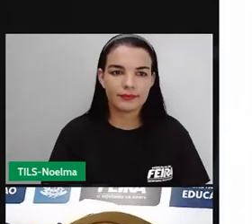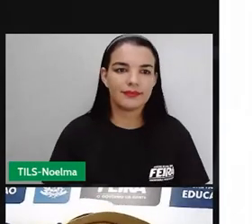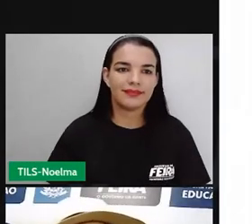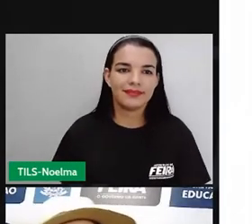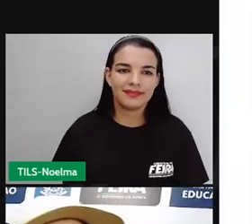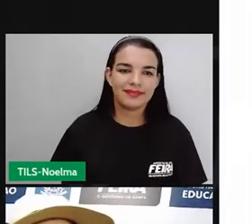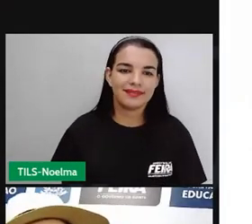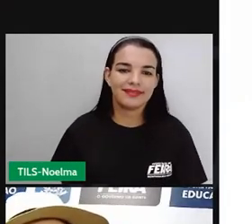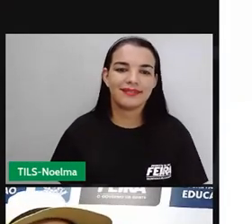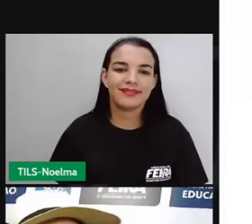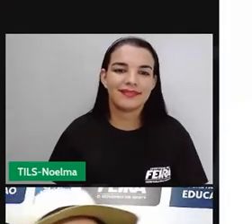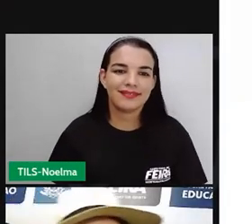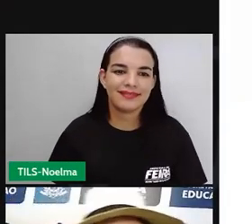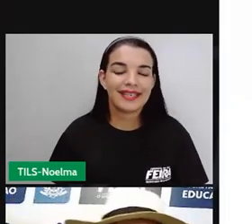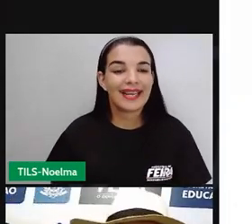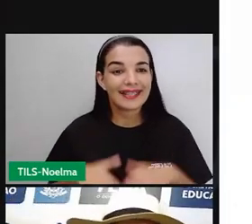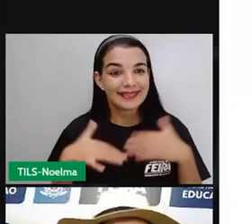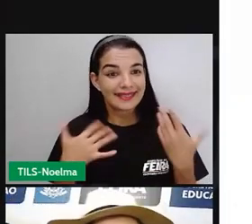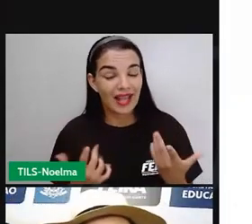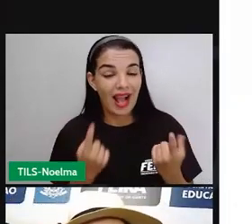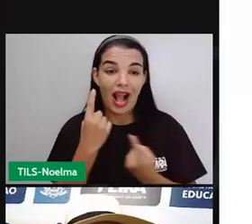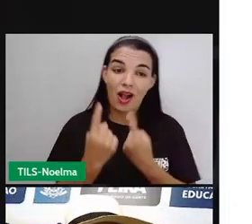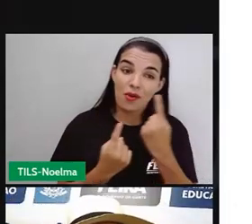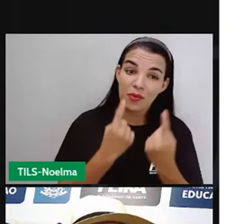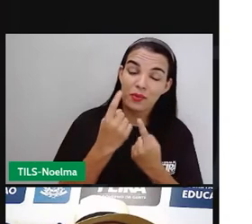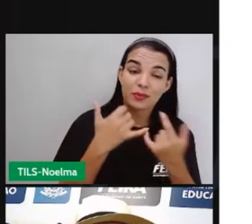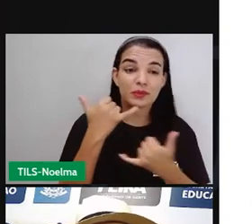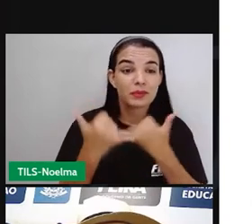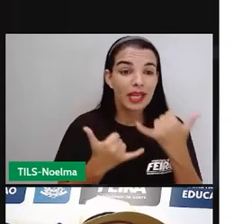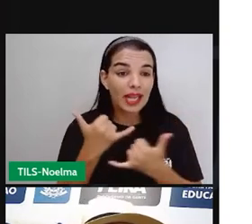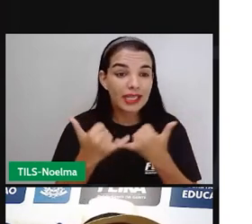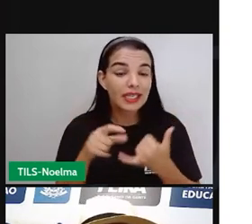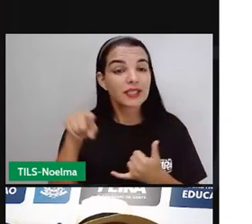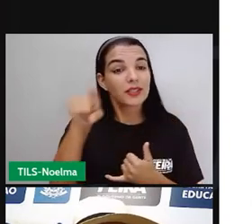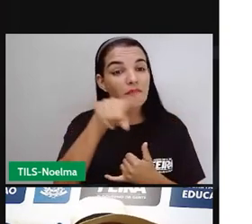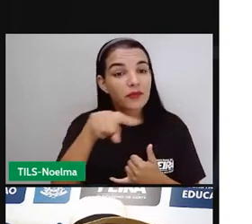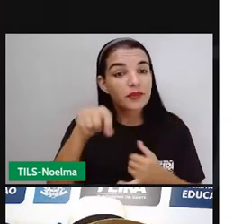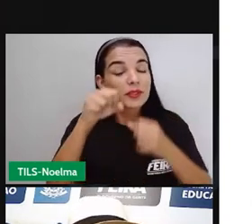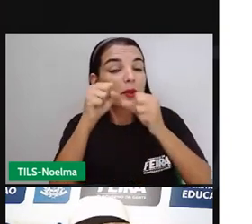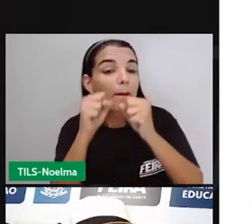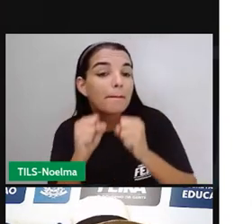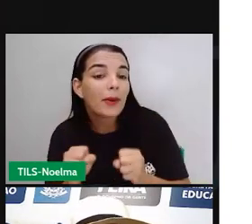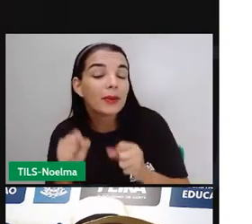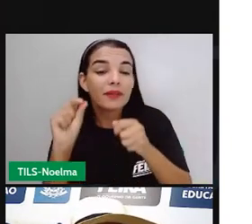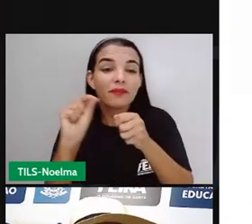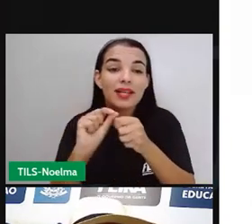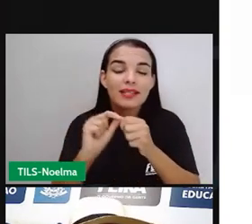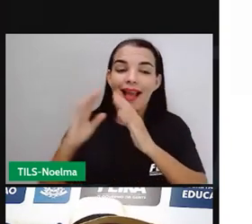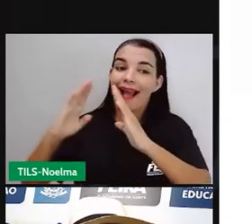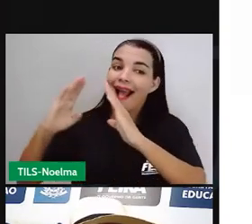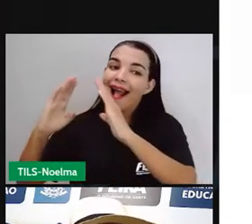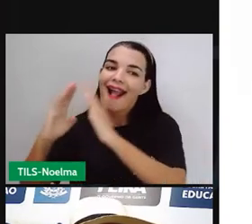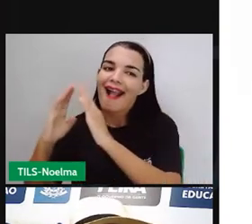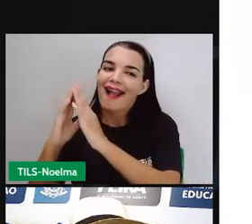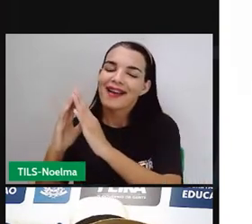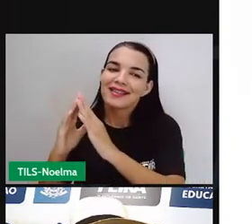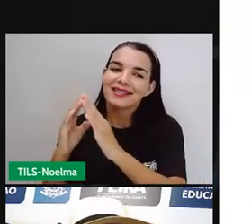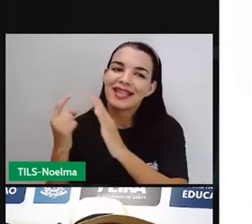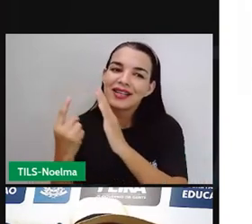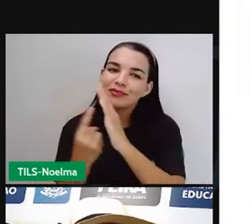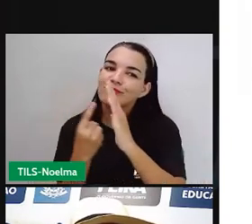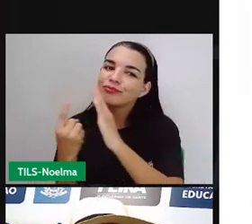E essas são algumas brincadeiras que podem ser feitas aí na casa de vocês, nesse período de